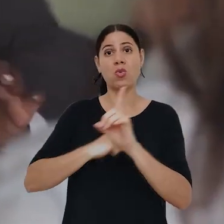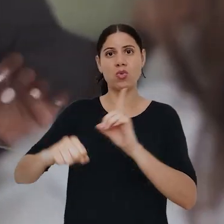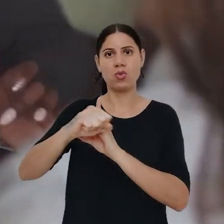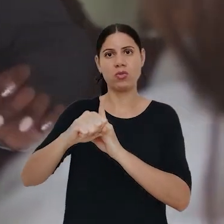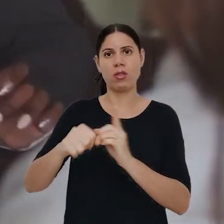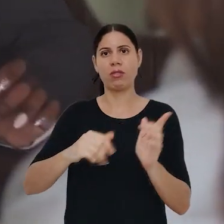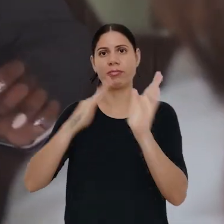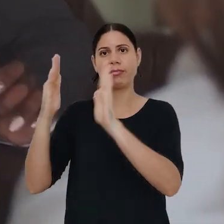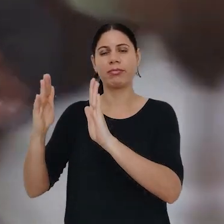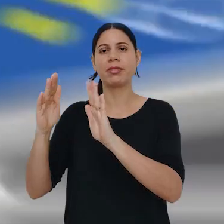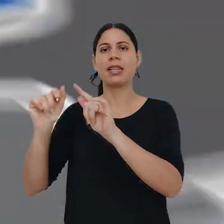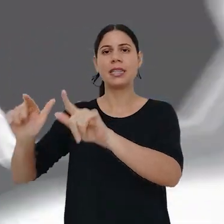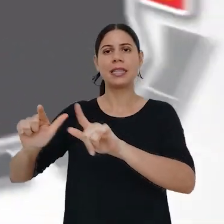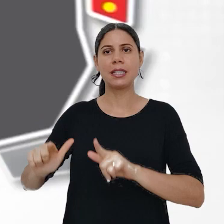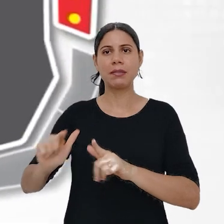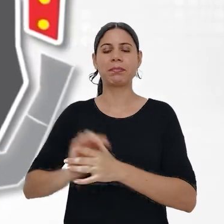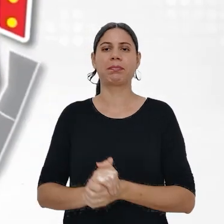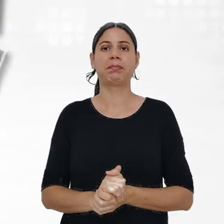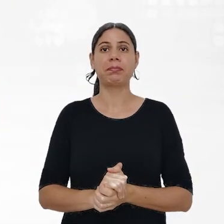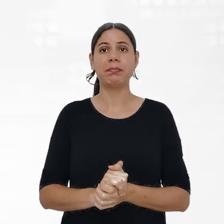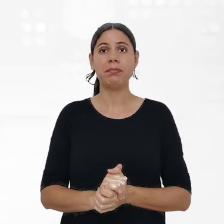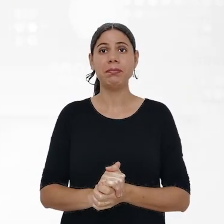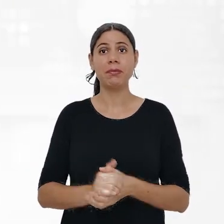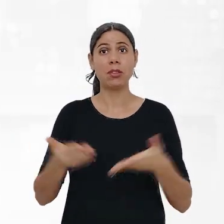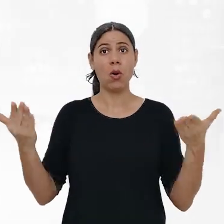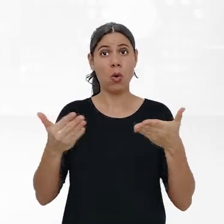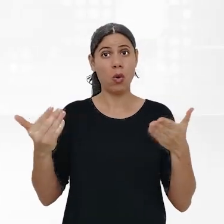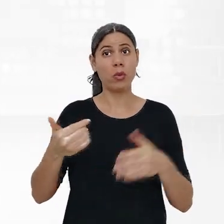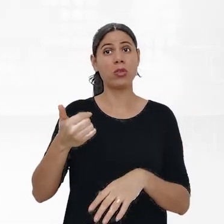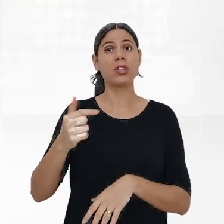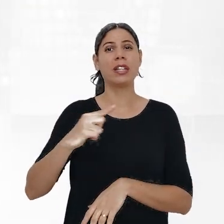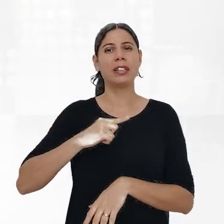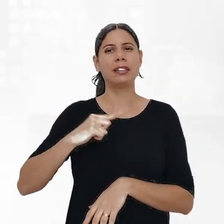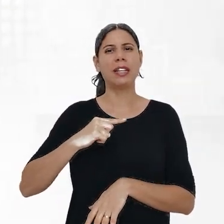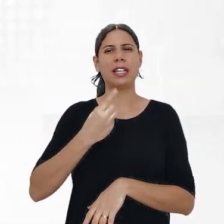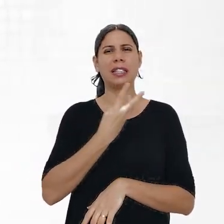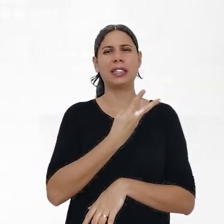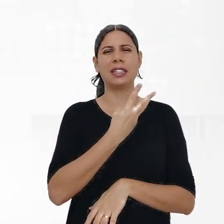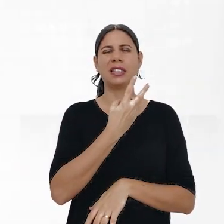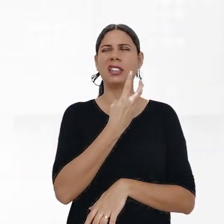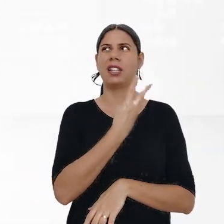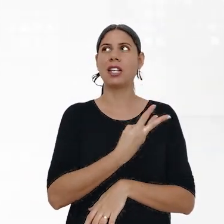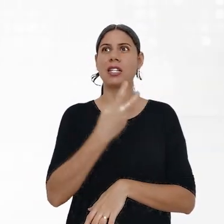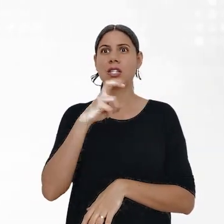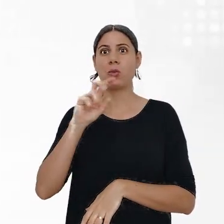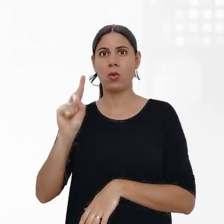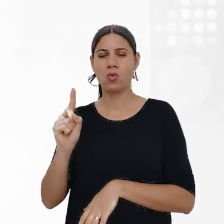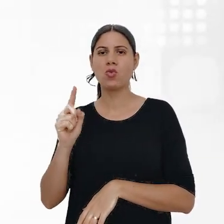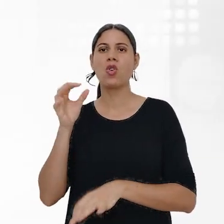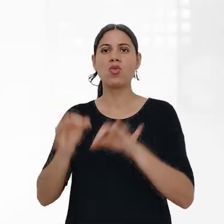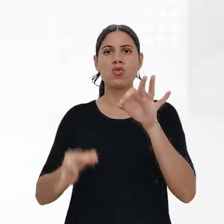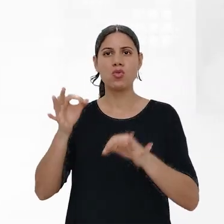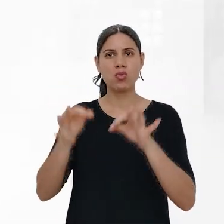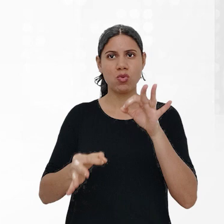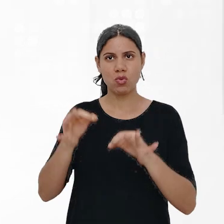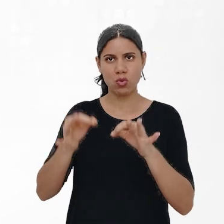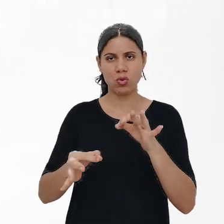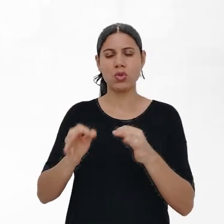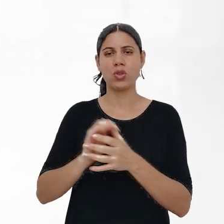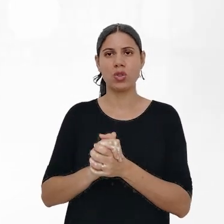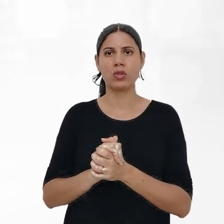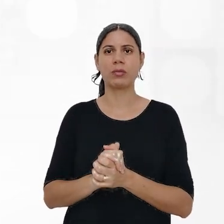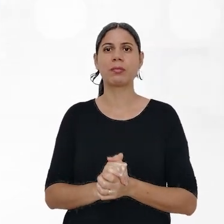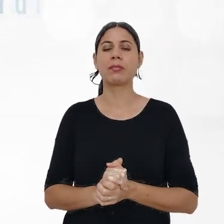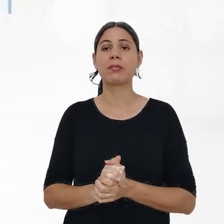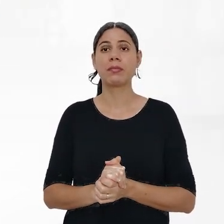avaliação de títulos. Atualmente, a primeira instância conta com cerca de 351 juízes federais titulares